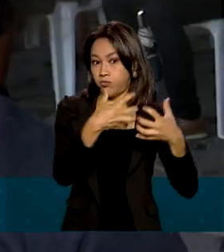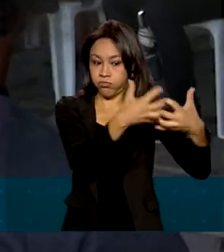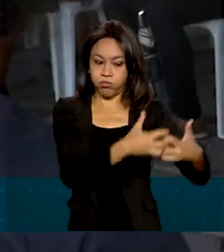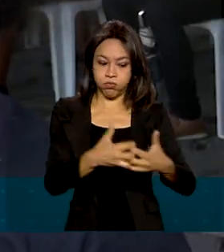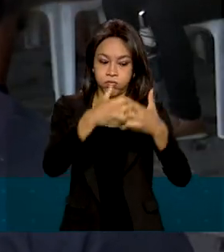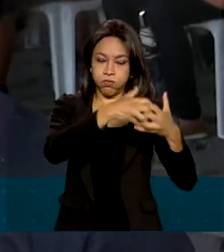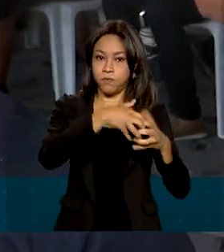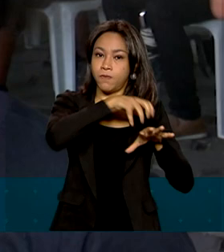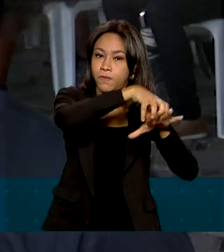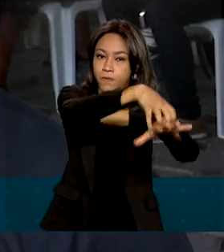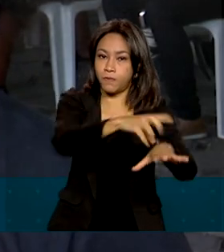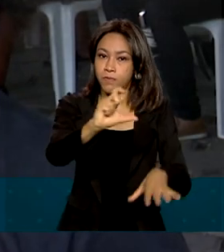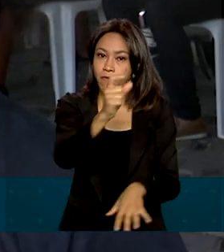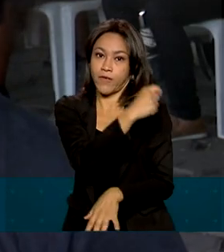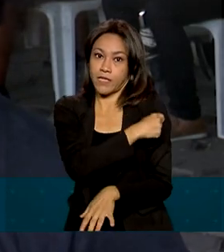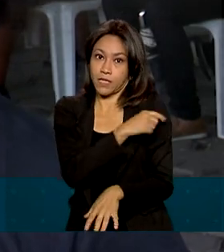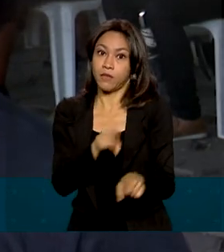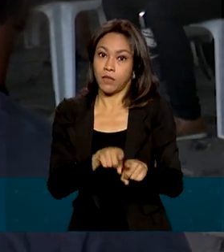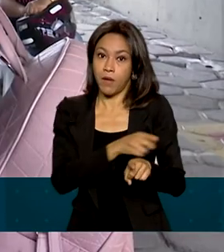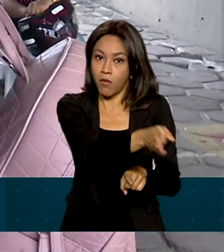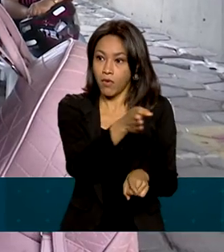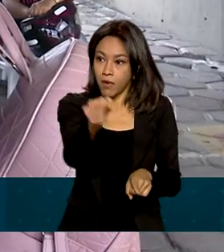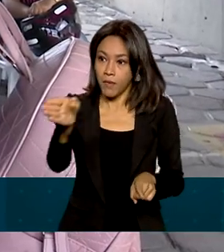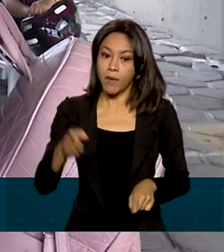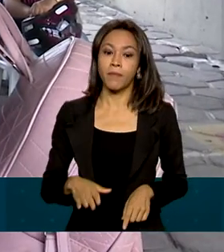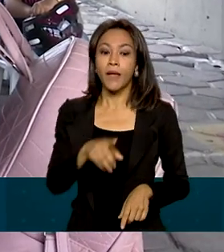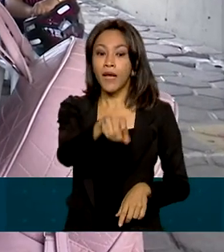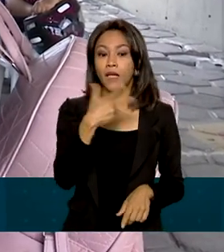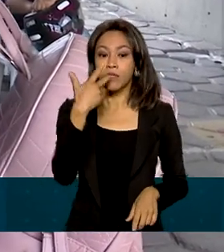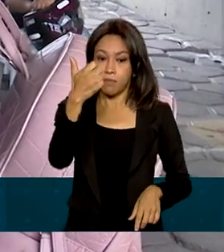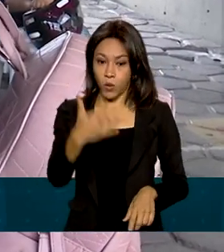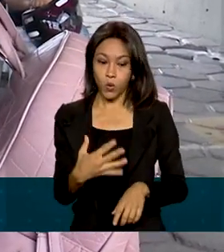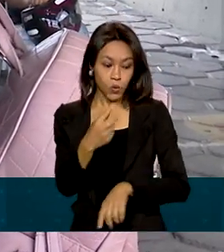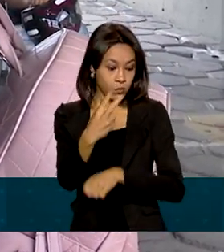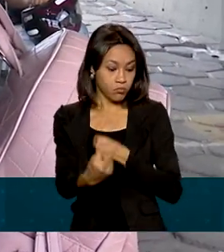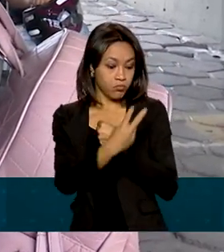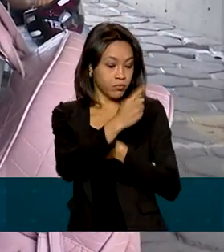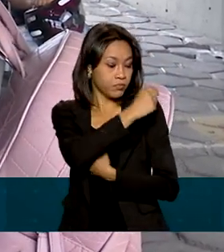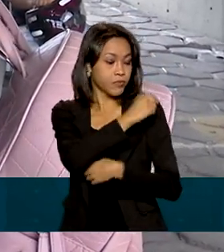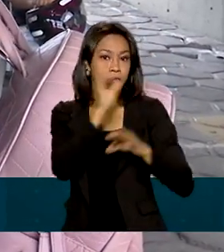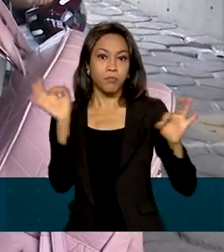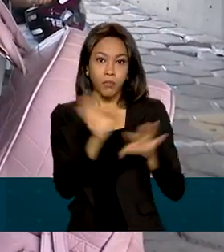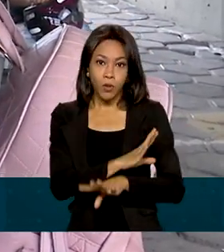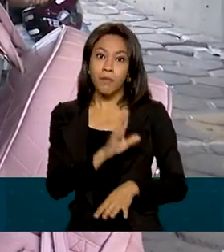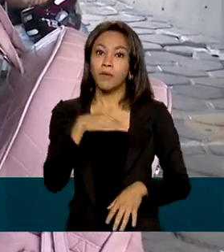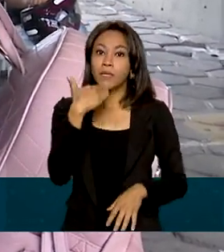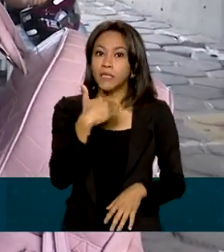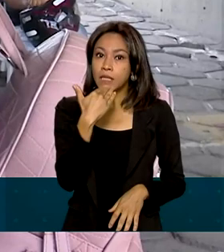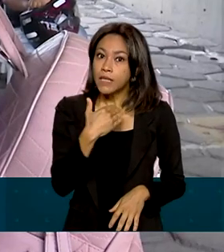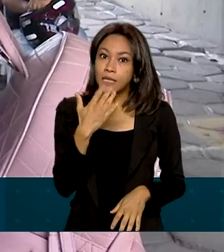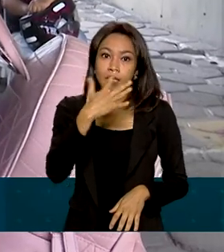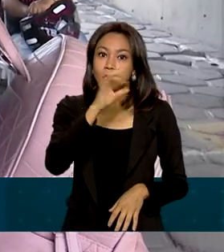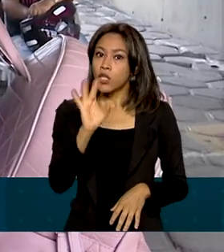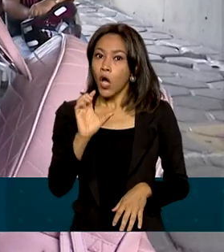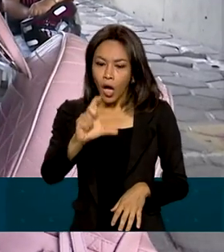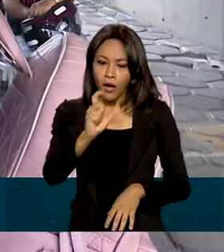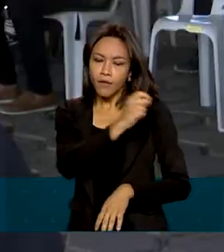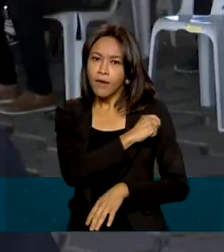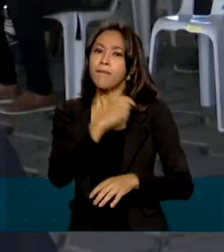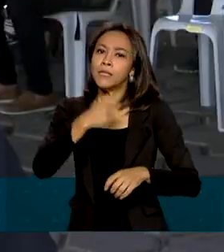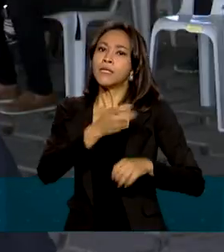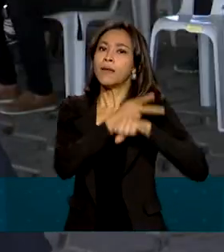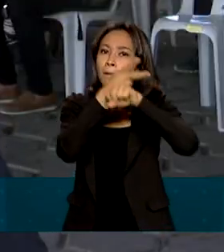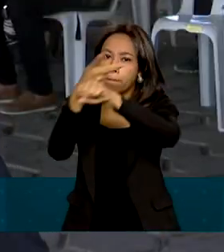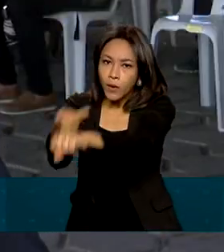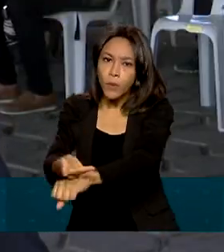está imunizada, mas afirma que não basta o governo oferecer a vacina. As pessoas precisam procurar os postos de vacinação.